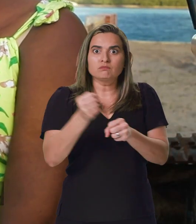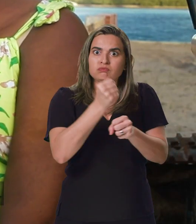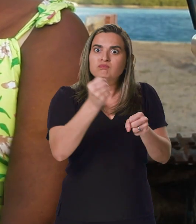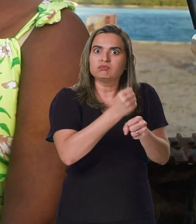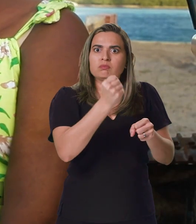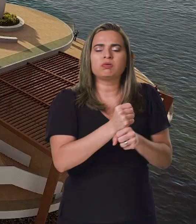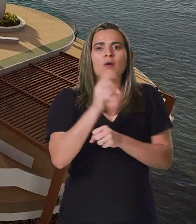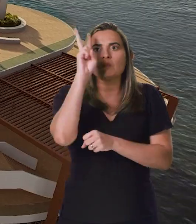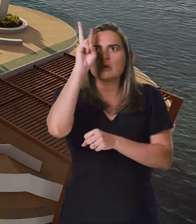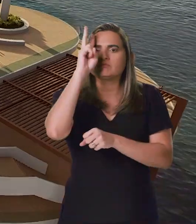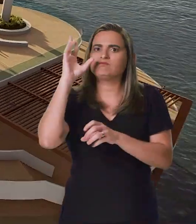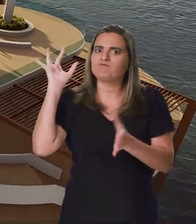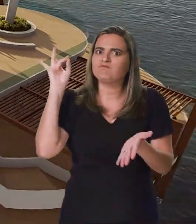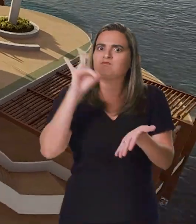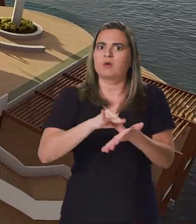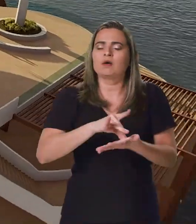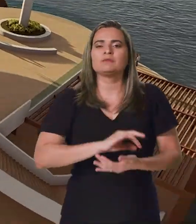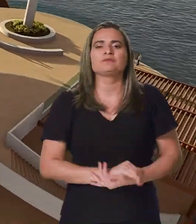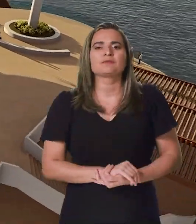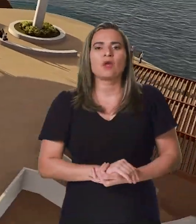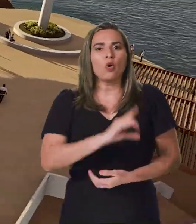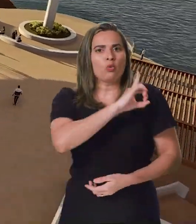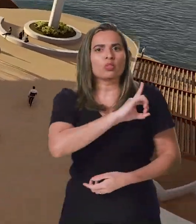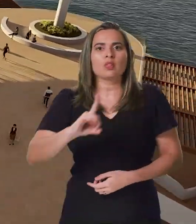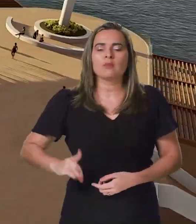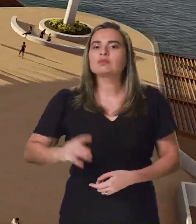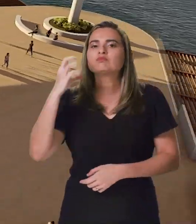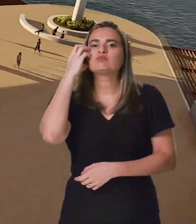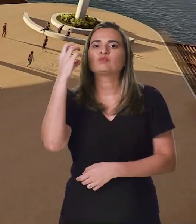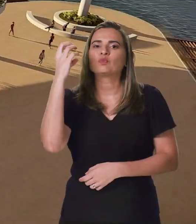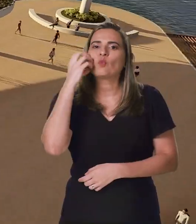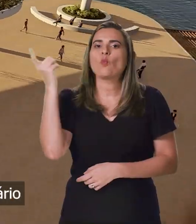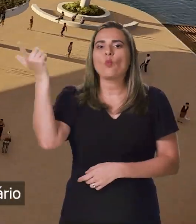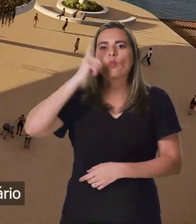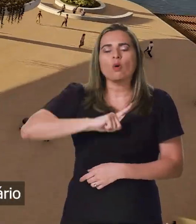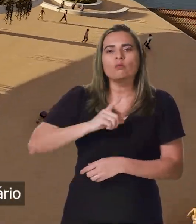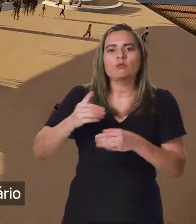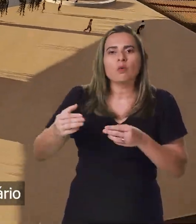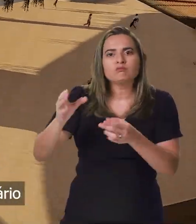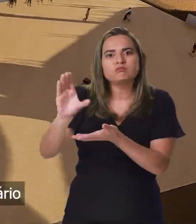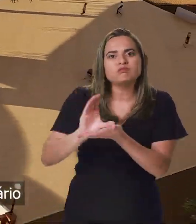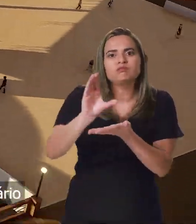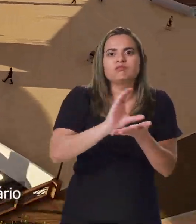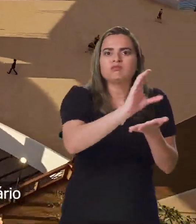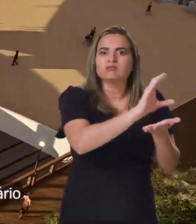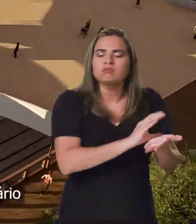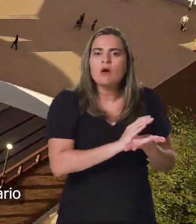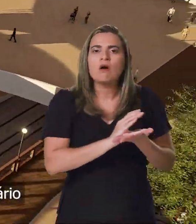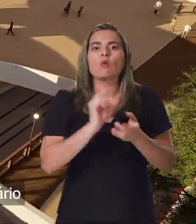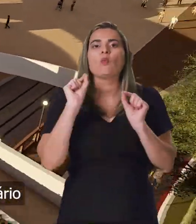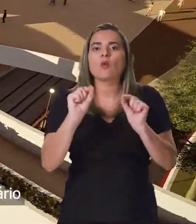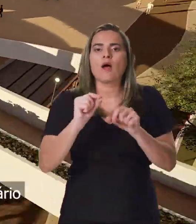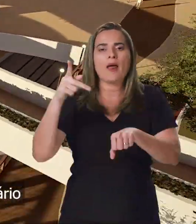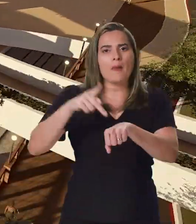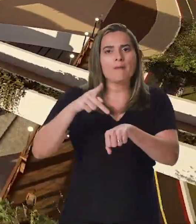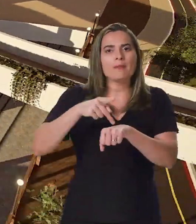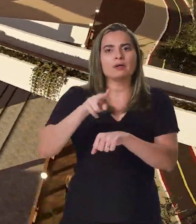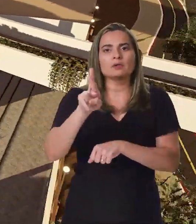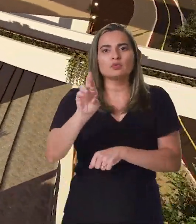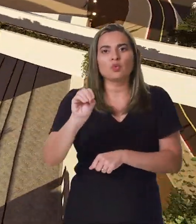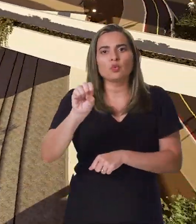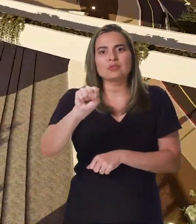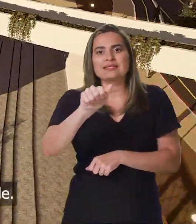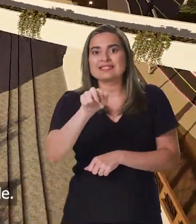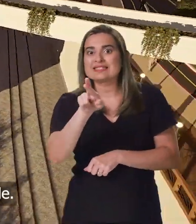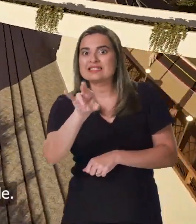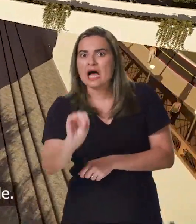para a história. Rogério, deputado, destinou recursos federais para as obras que vão transformar a Pedra do Rosário em área